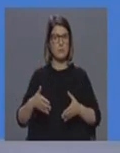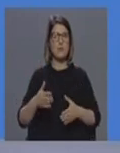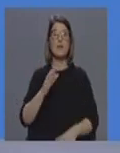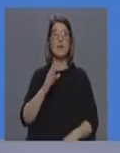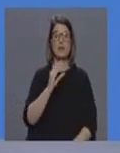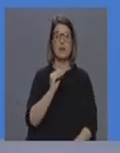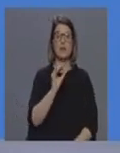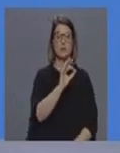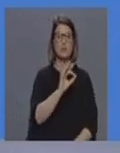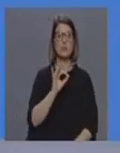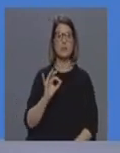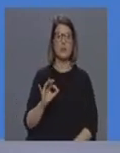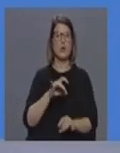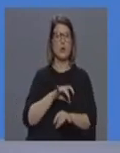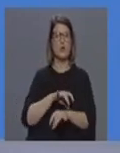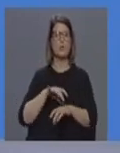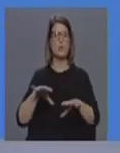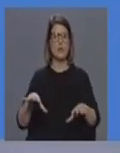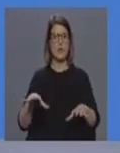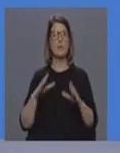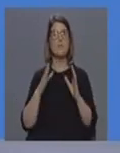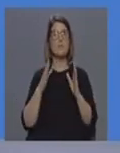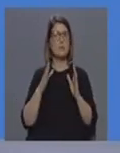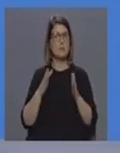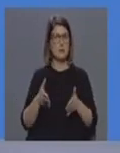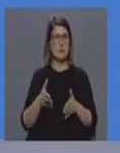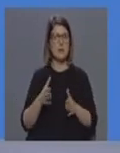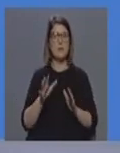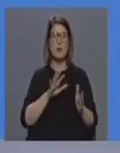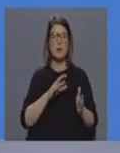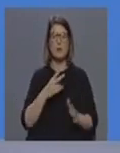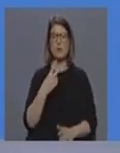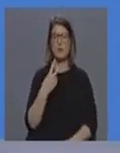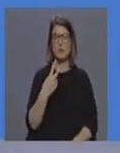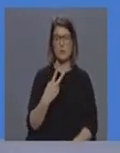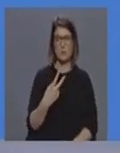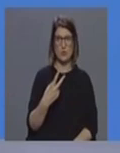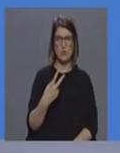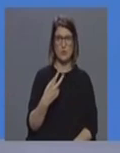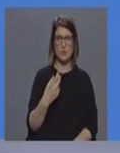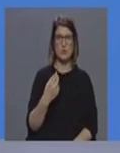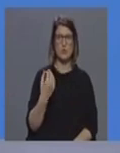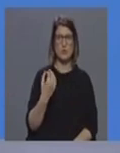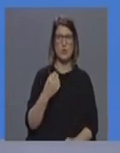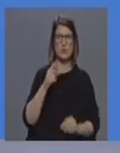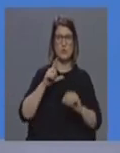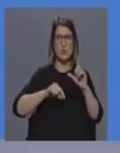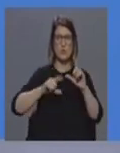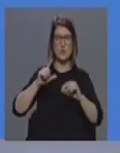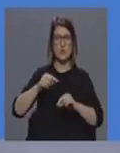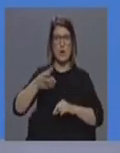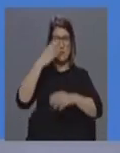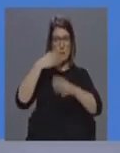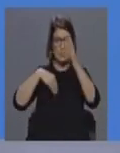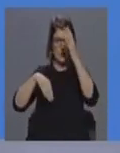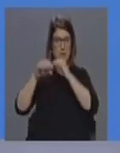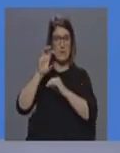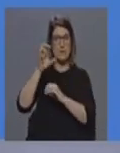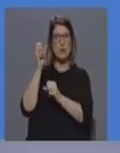de internamento hospitalar, e aproximadamente 2%, que é o que as estatísticas, o que estamos a aprender com os outros países,